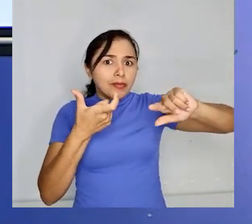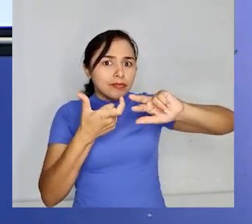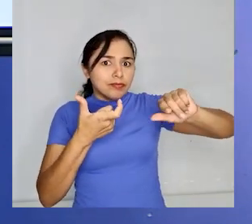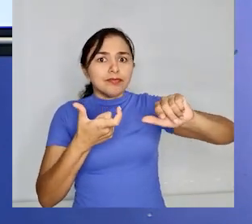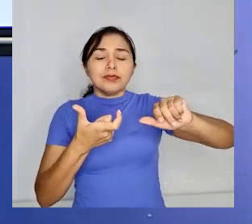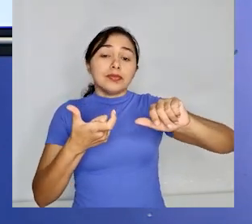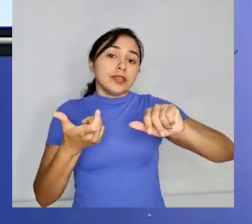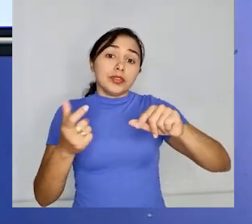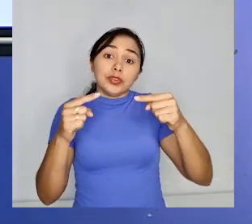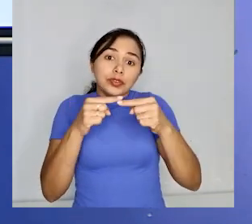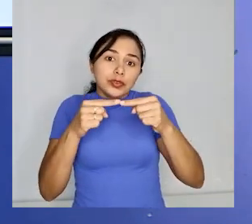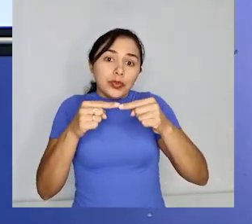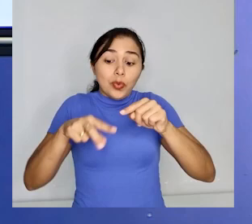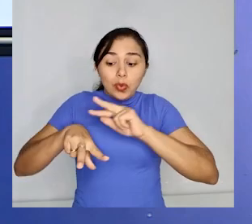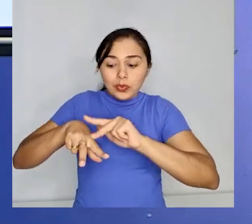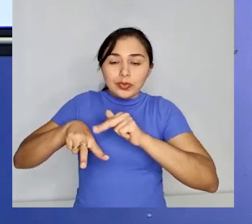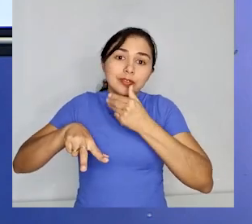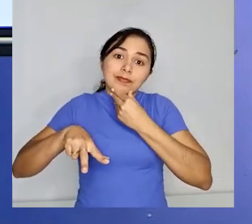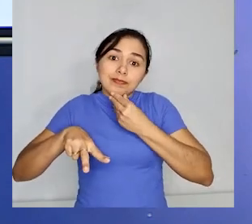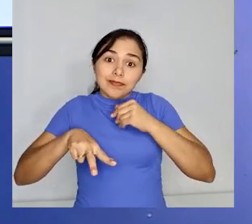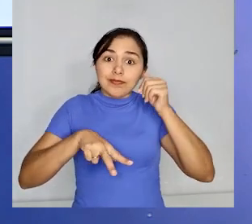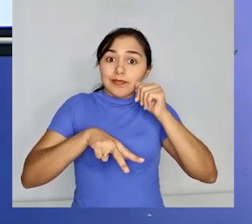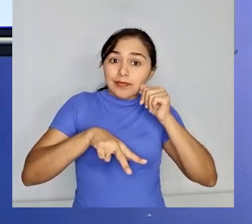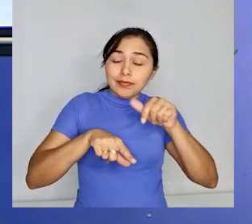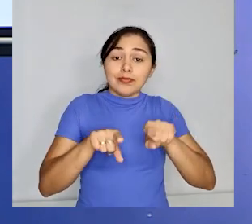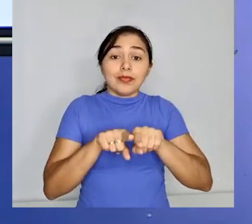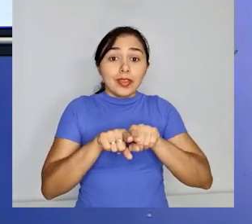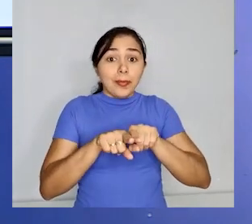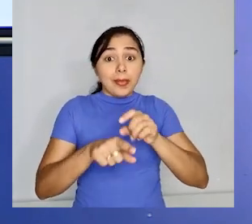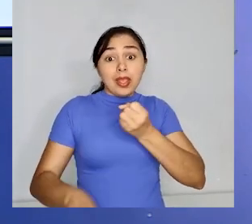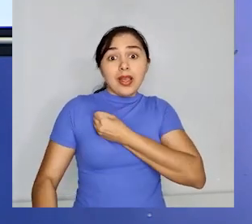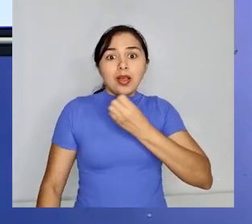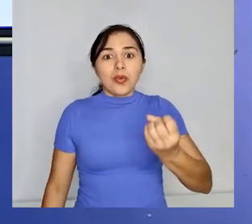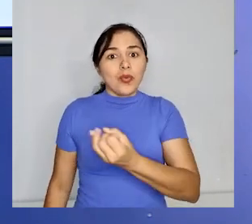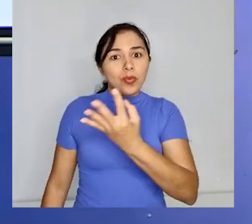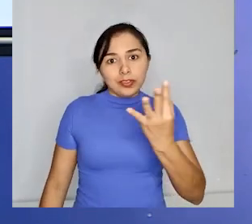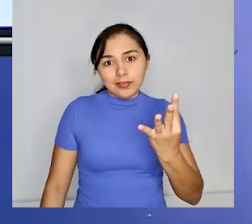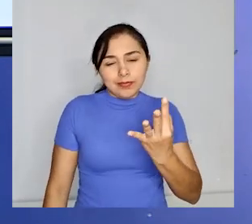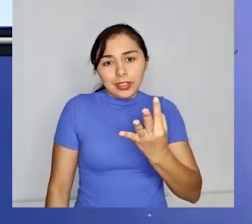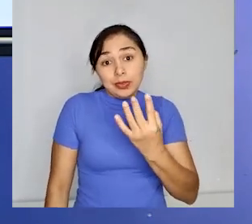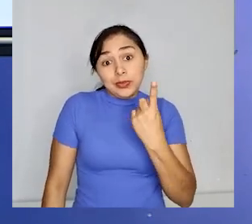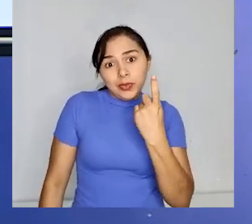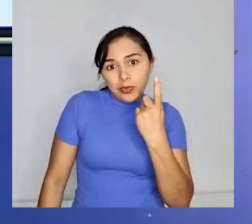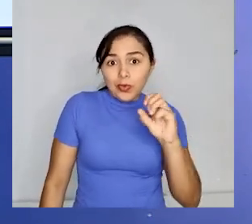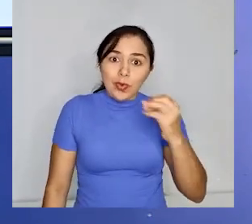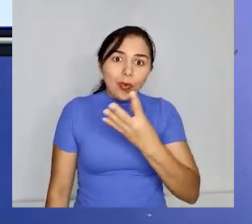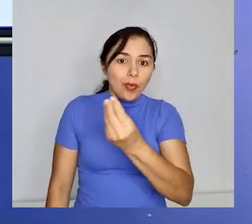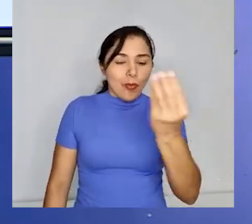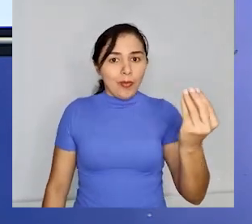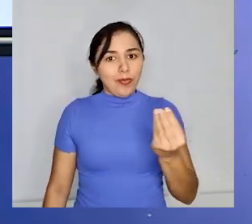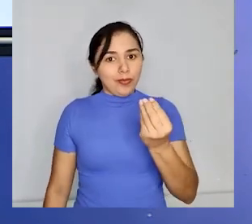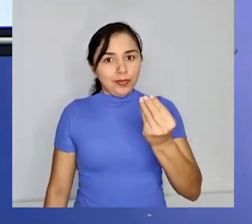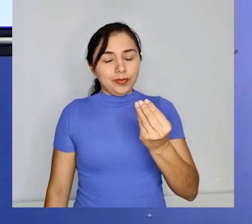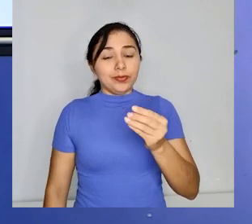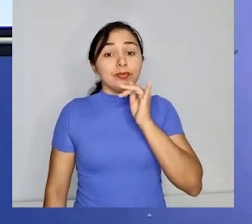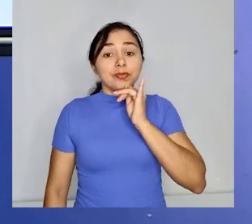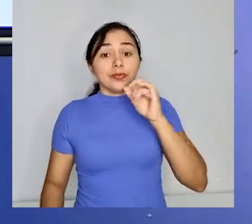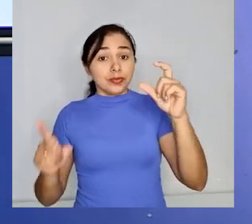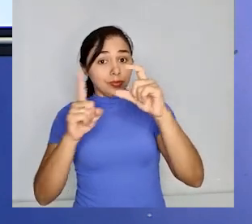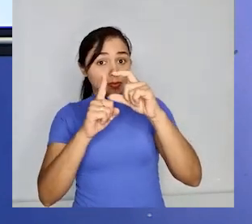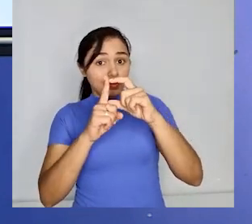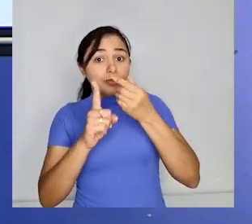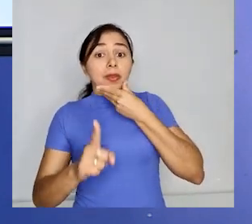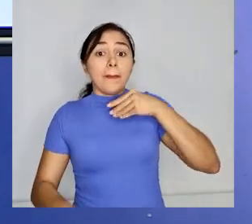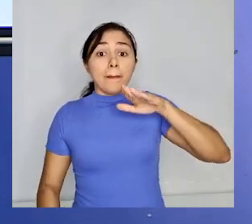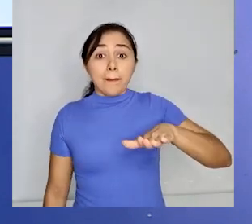singular e plural dos substantivos e adjetivos. Por exemplo, temos a palavra menino, que